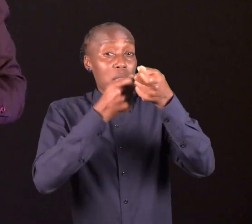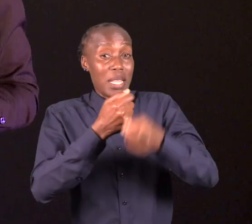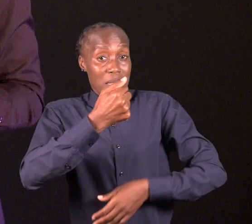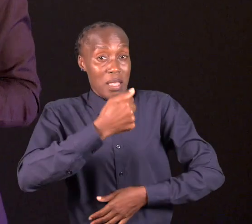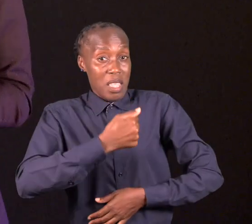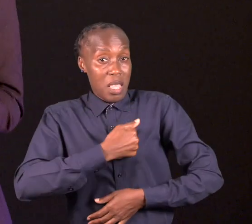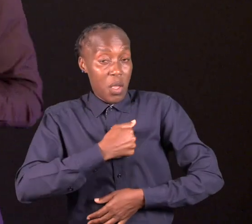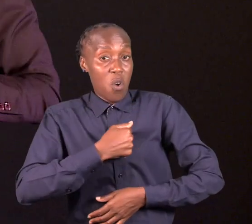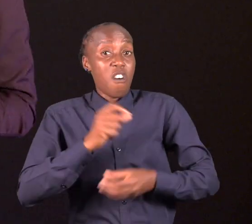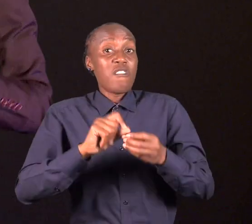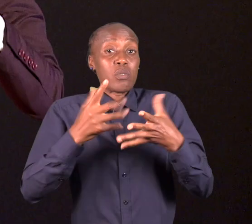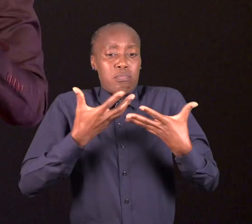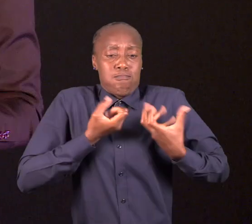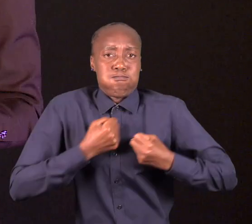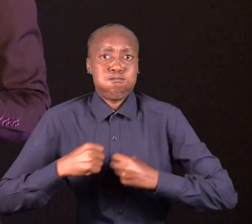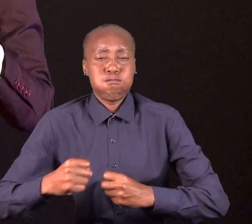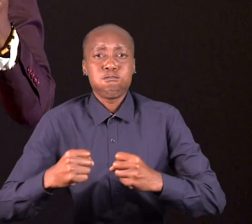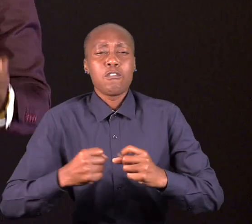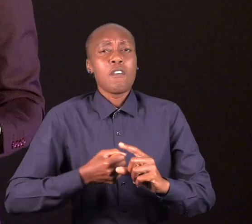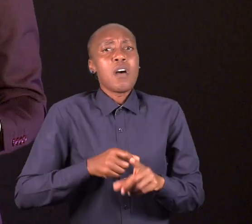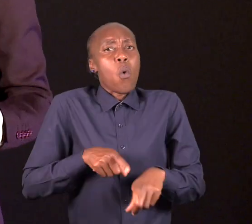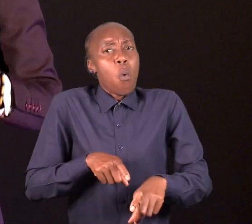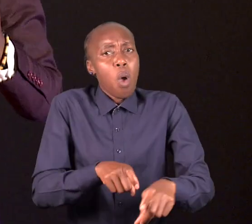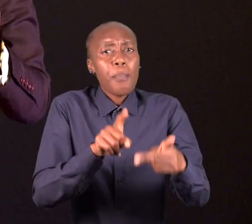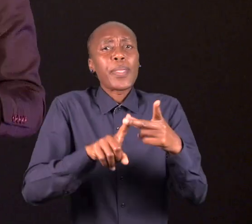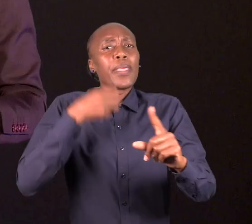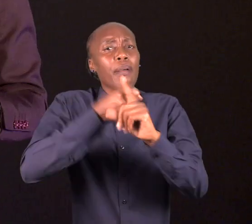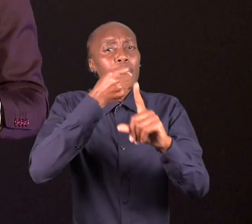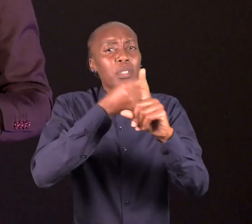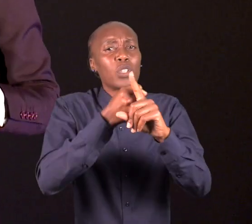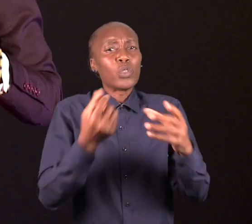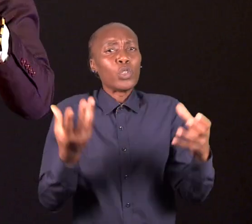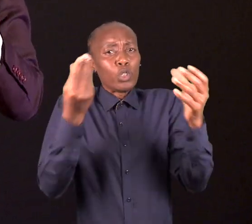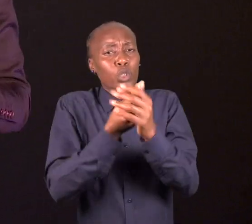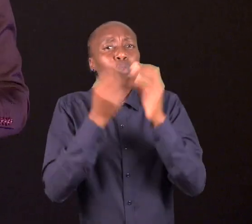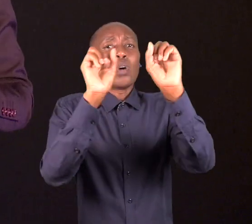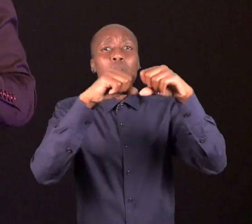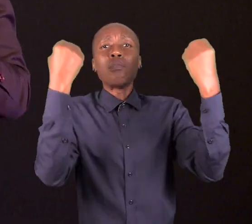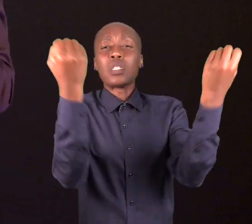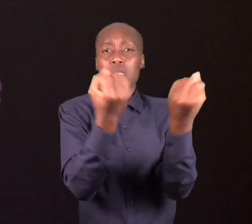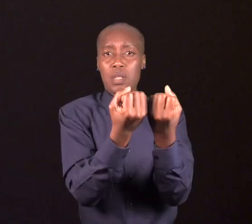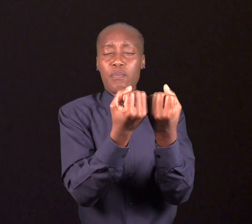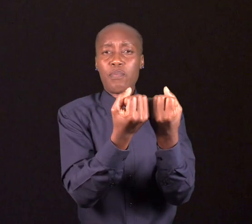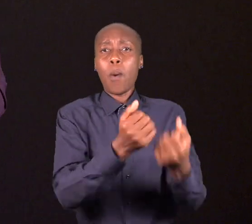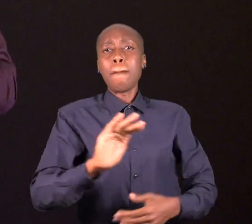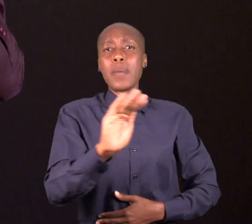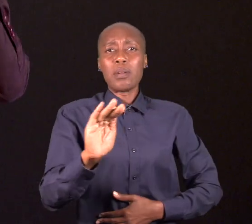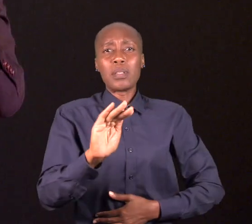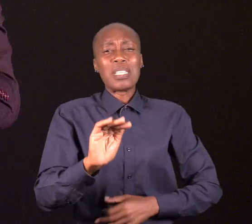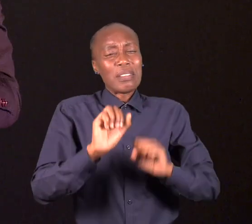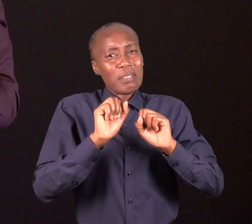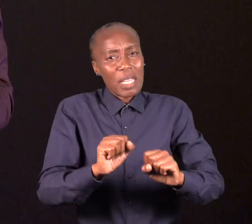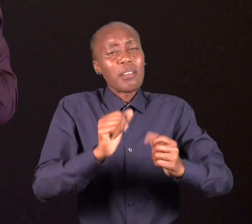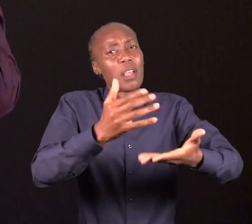minha província de Uniaça, fazendo lobby e advocacia junto às organizações humanitárias para que